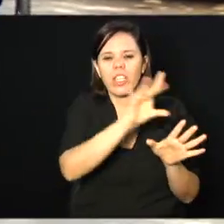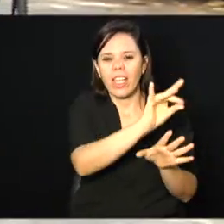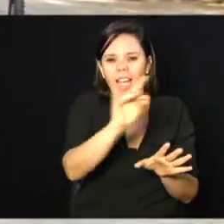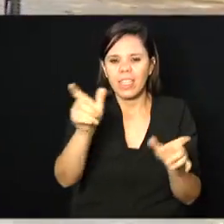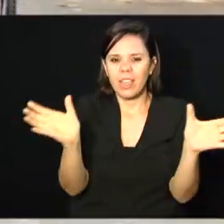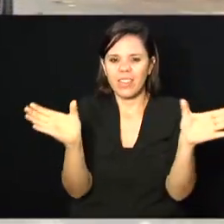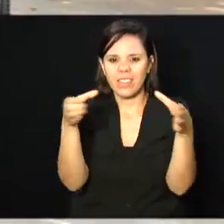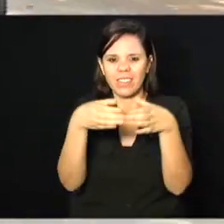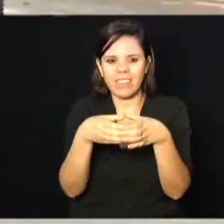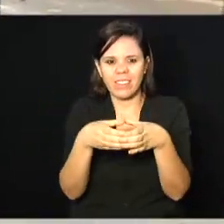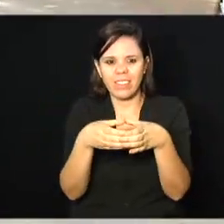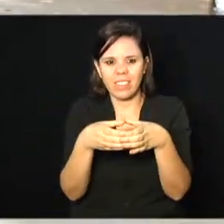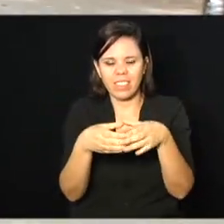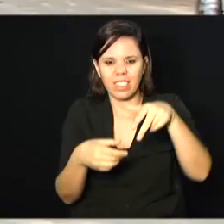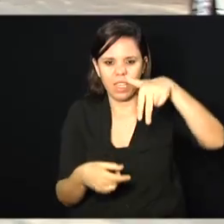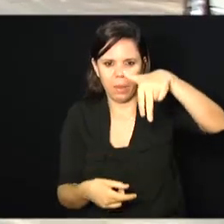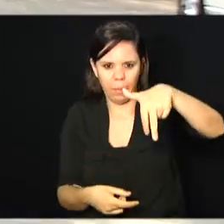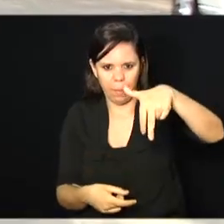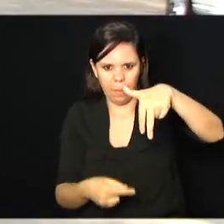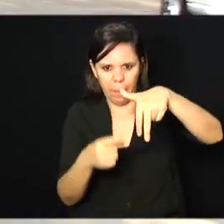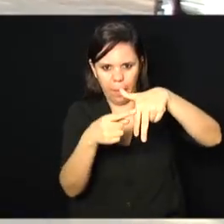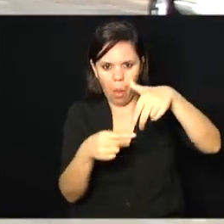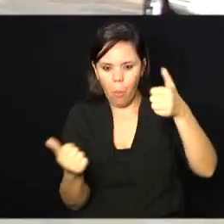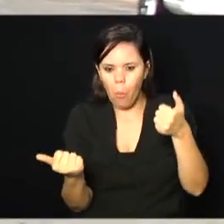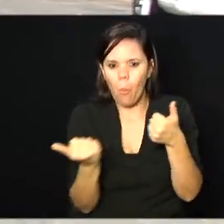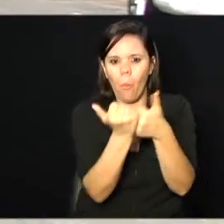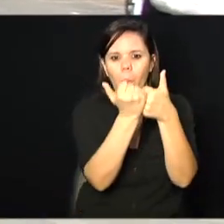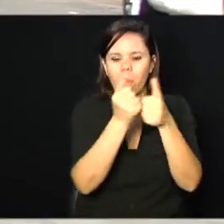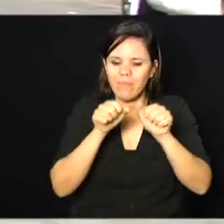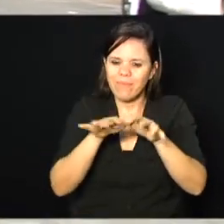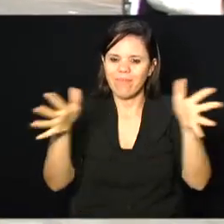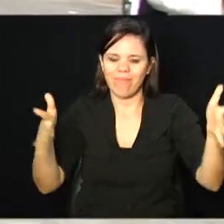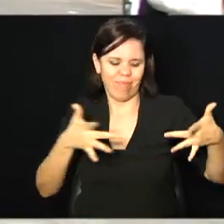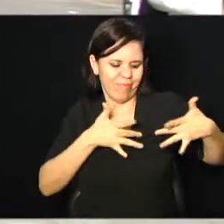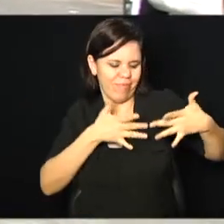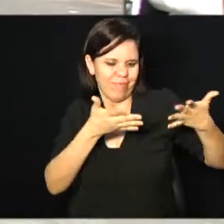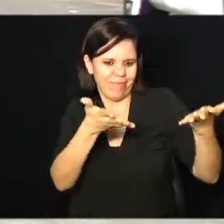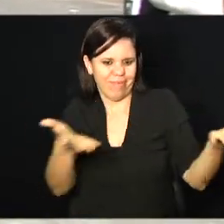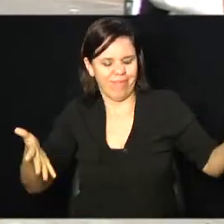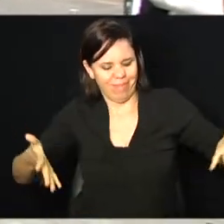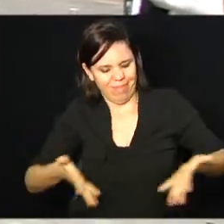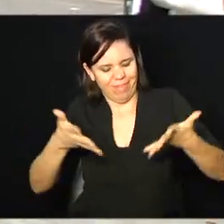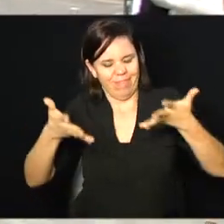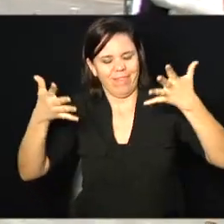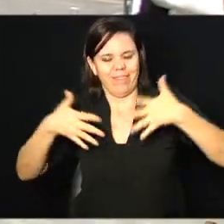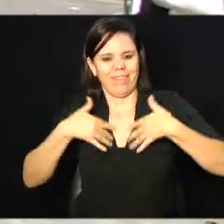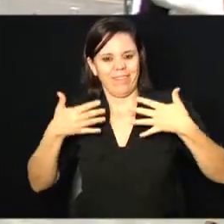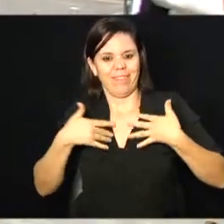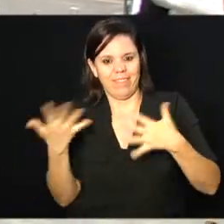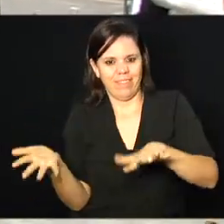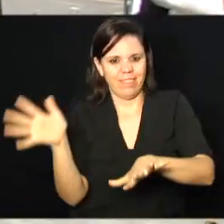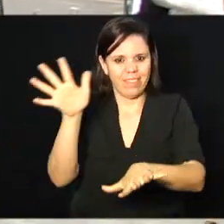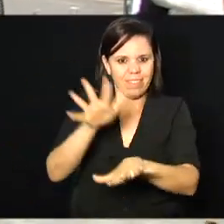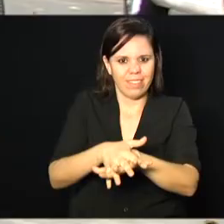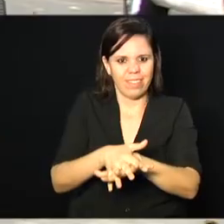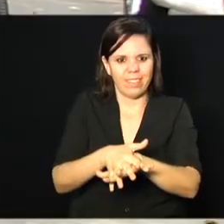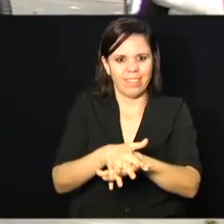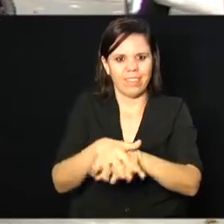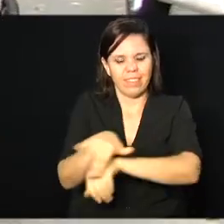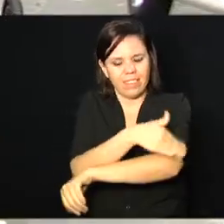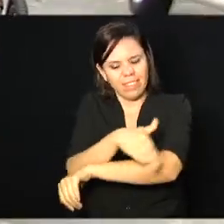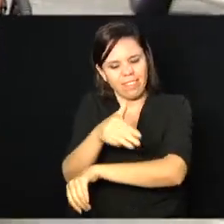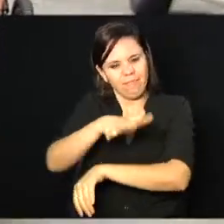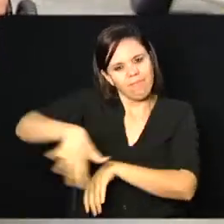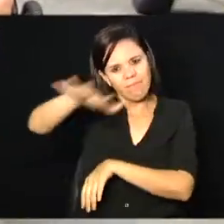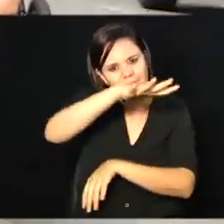o Pernas de Aluguel, que espalha solidariedade, alegria e inclusão pelas ruas de Campinas e